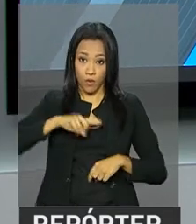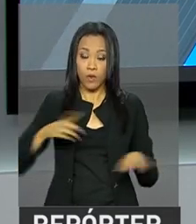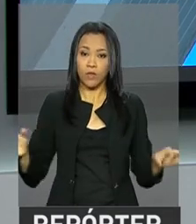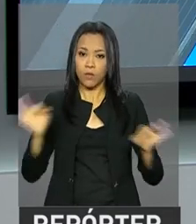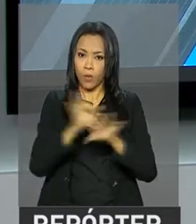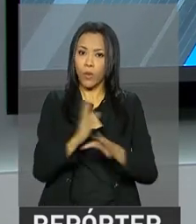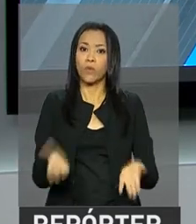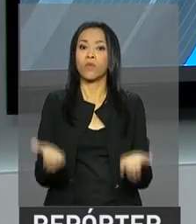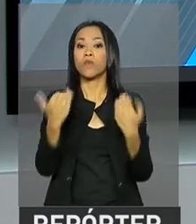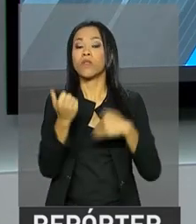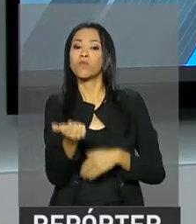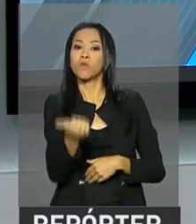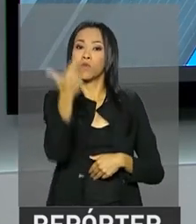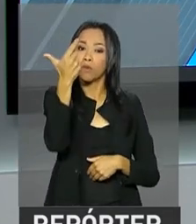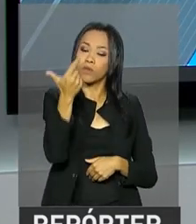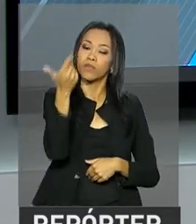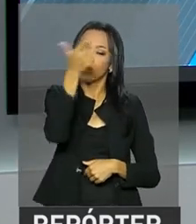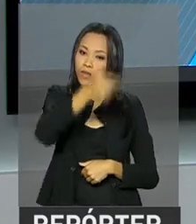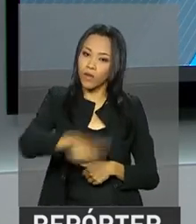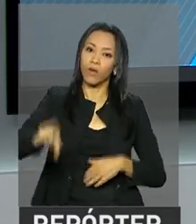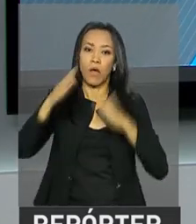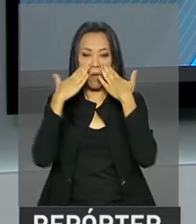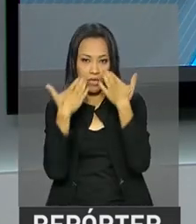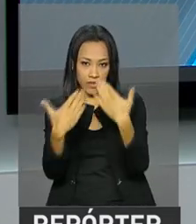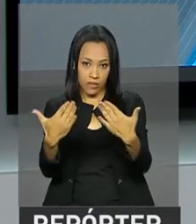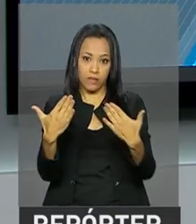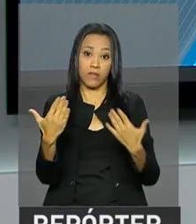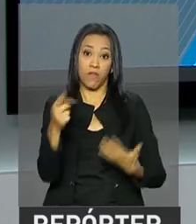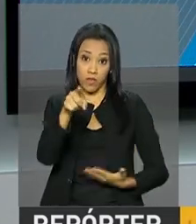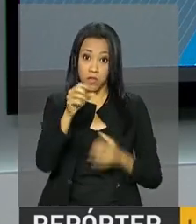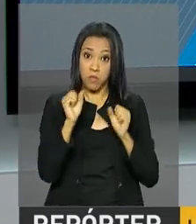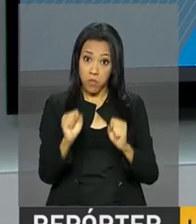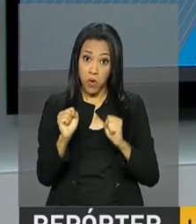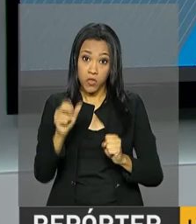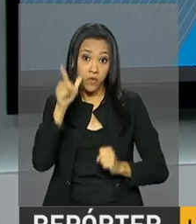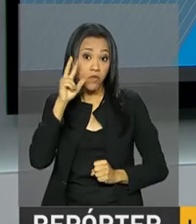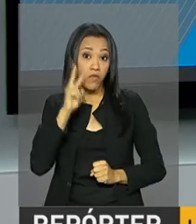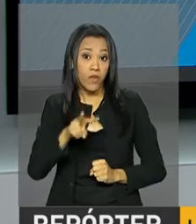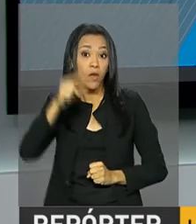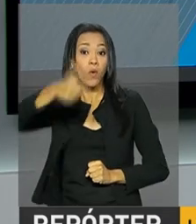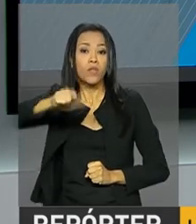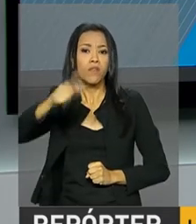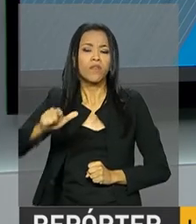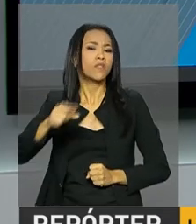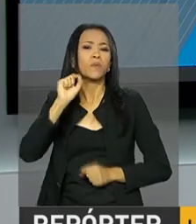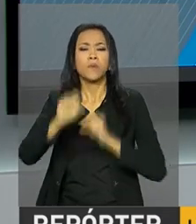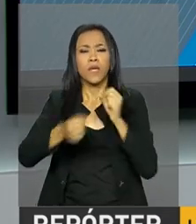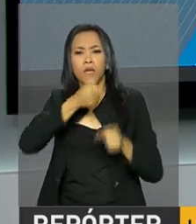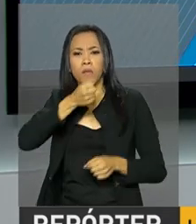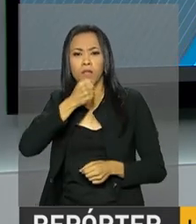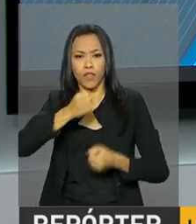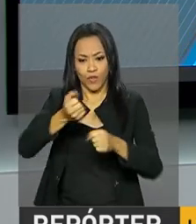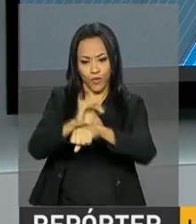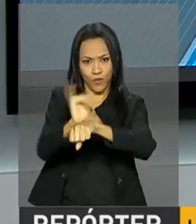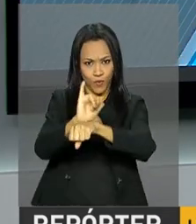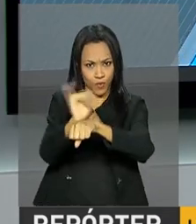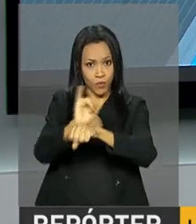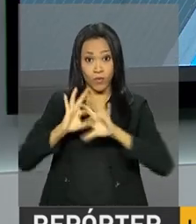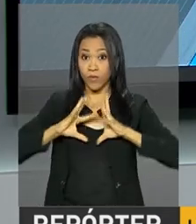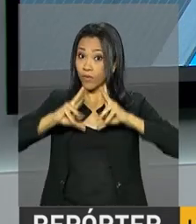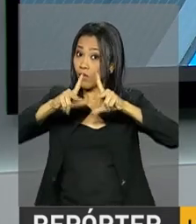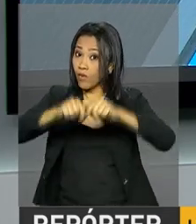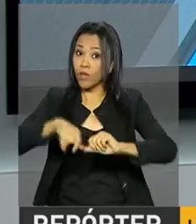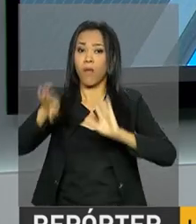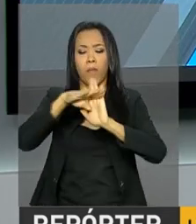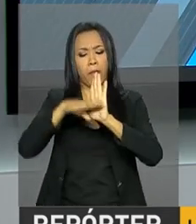por aqui. Voltamos ao meio-dia na nossa próxima edição. Você pode rever as nossas reportagens no YouTube. Toda a nossa